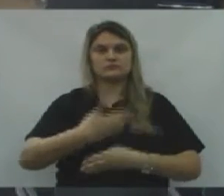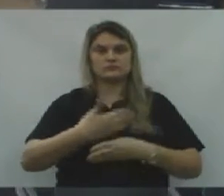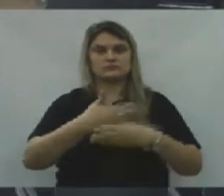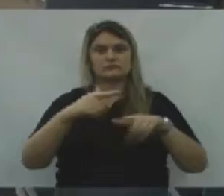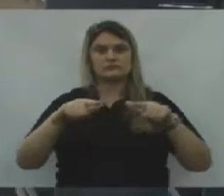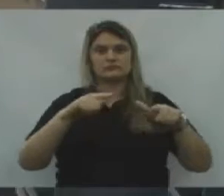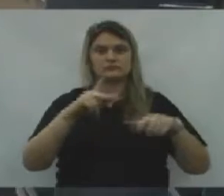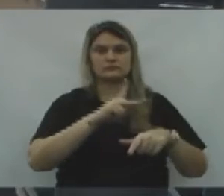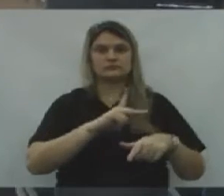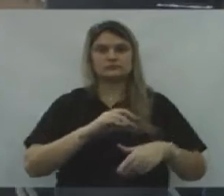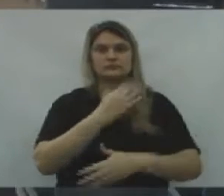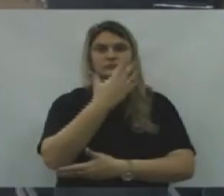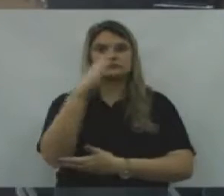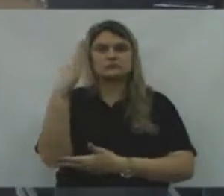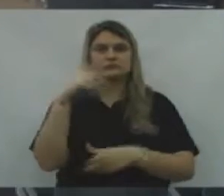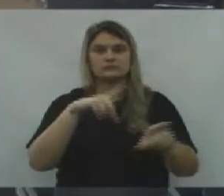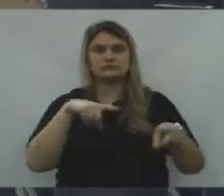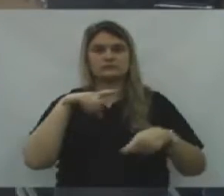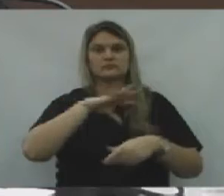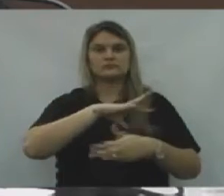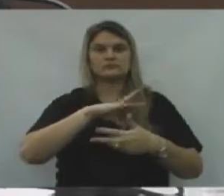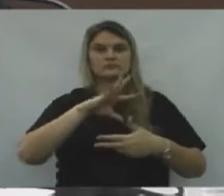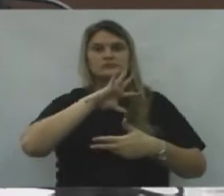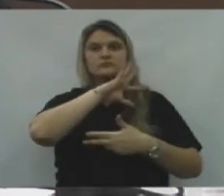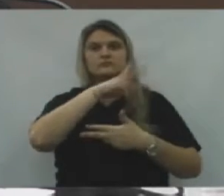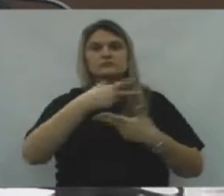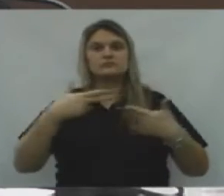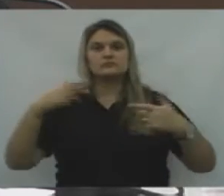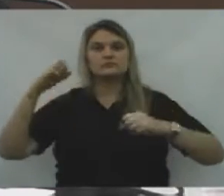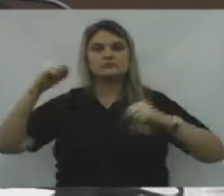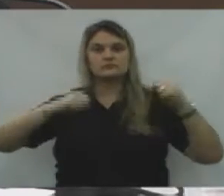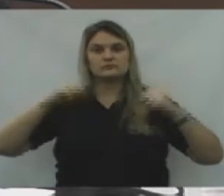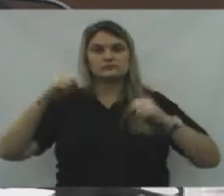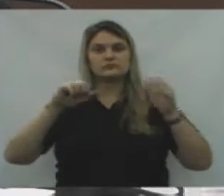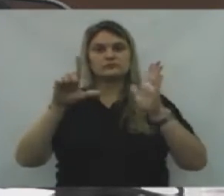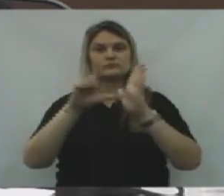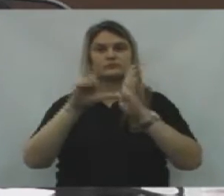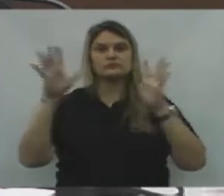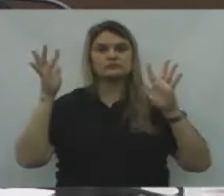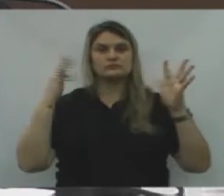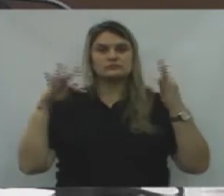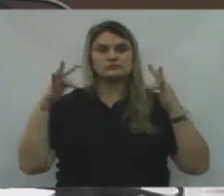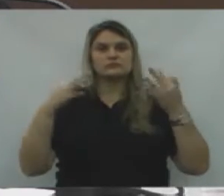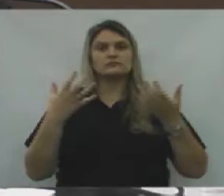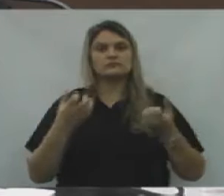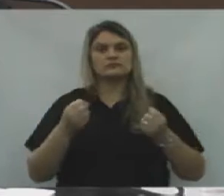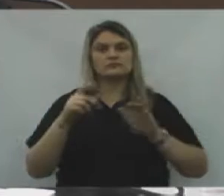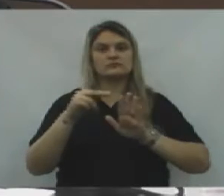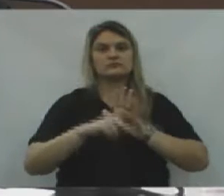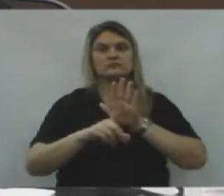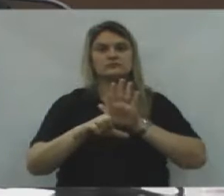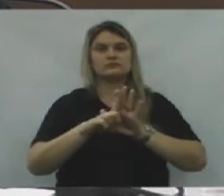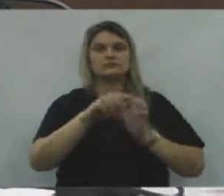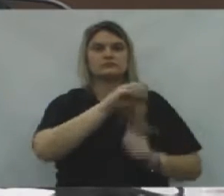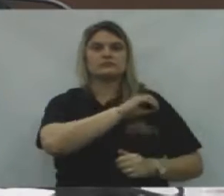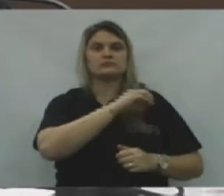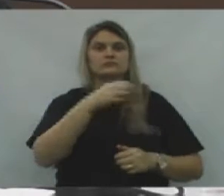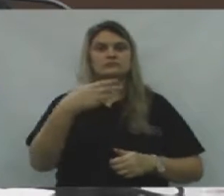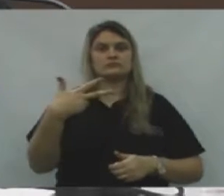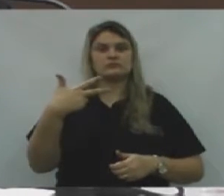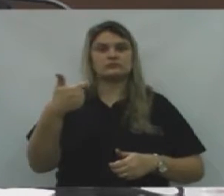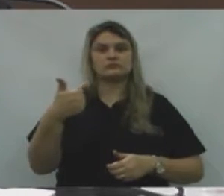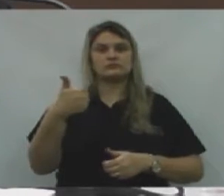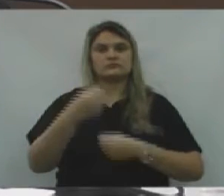Públicos, Meio Ambiente, Agricultura, Pecuária, Indústria e Comércio e Turismo, favorável ao projeto de lei ordinária nº 31, barra